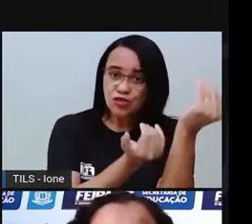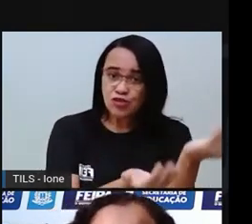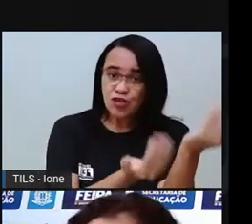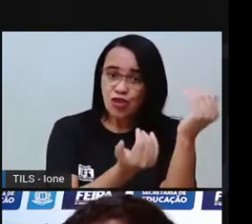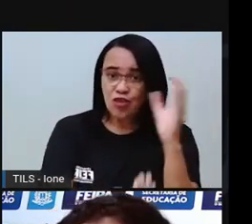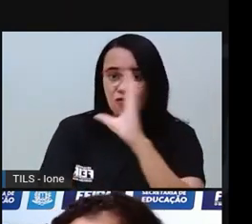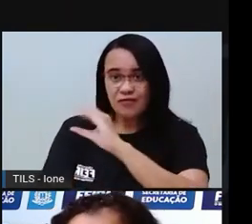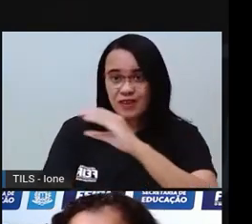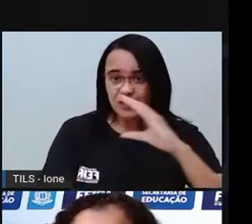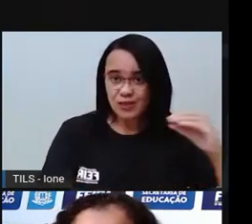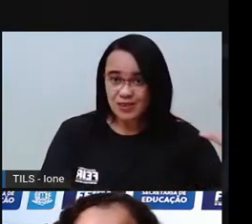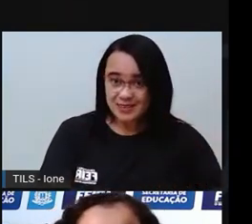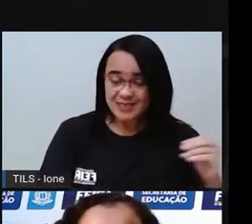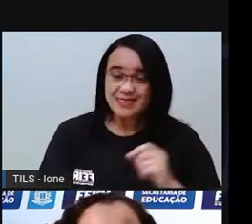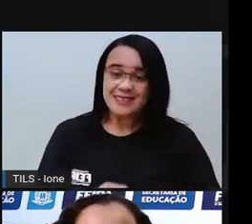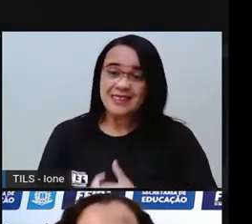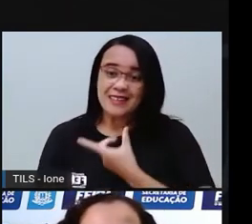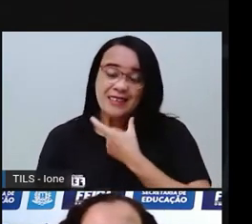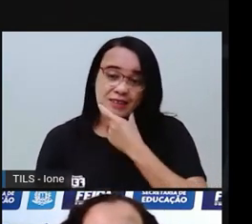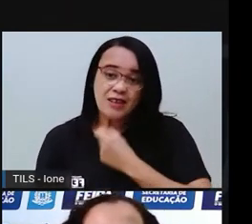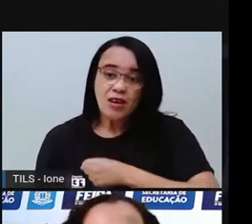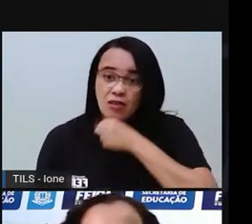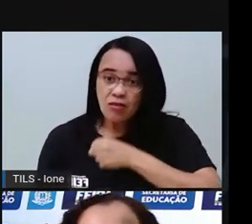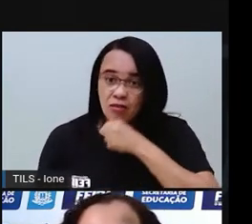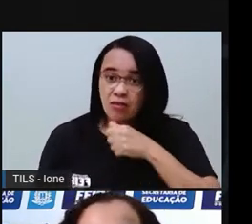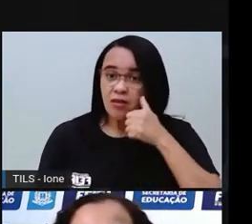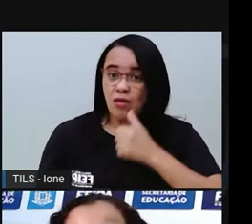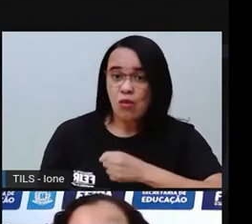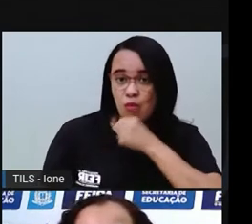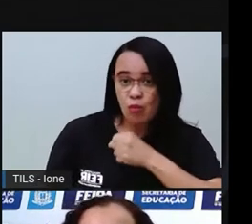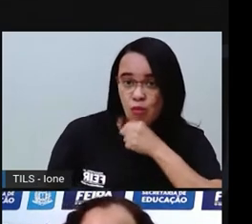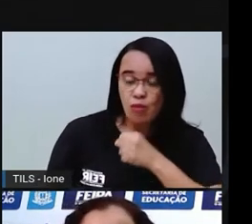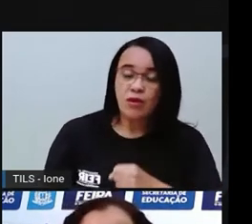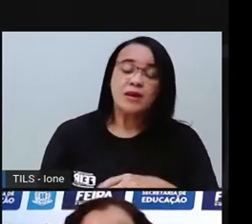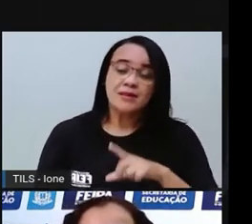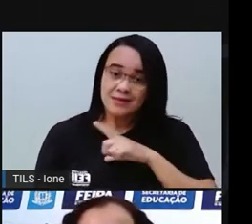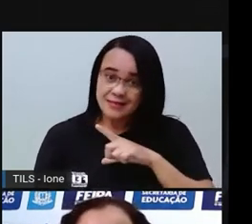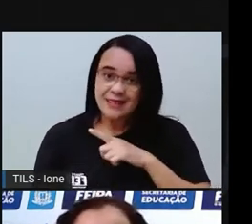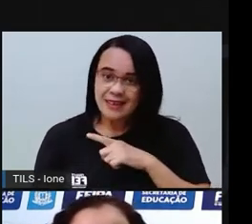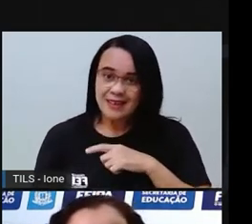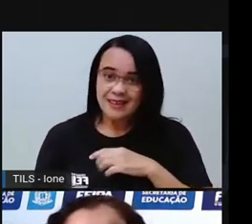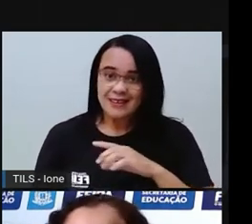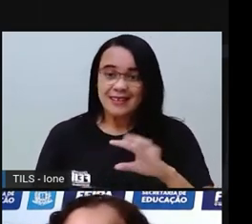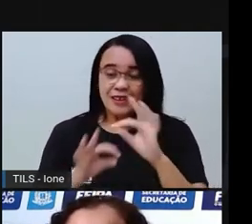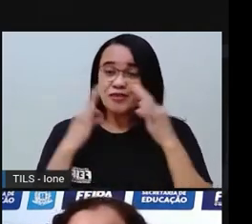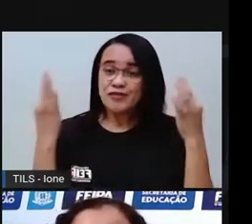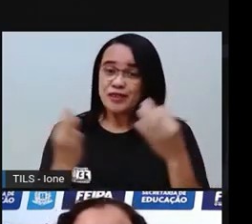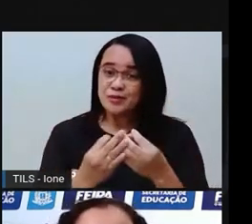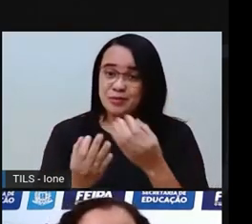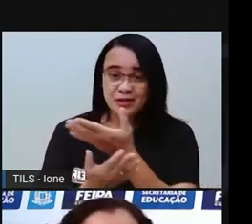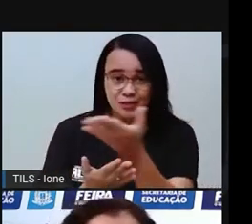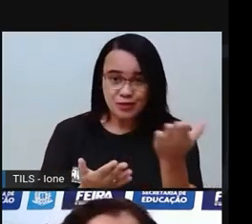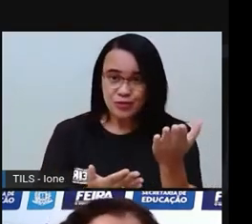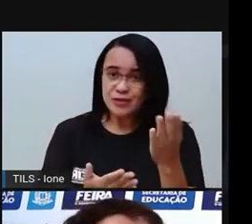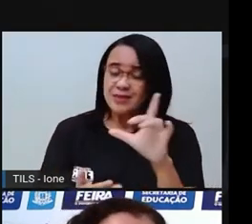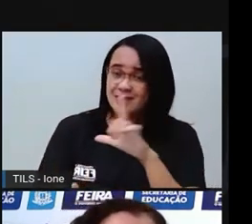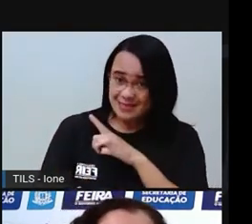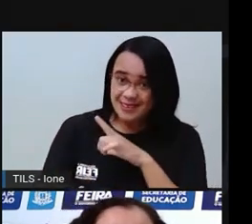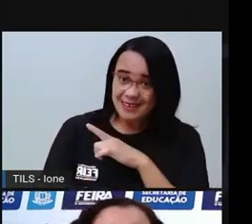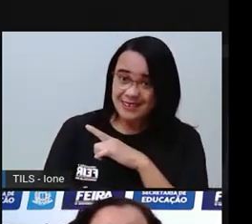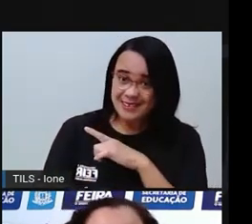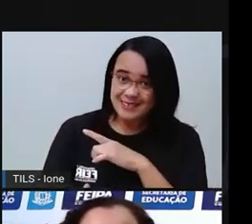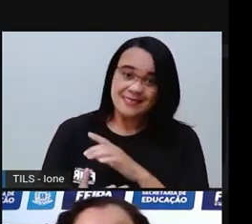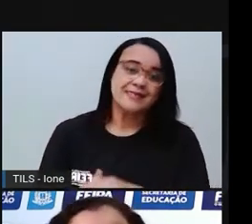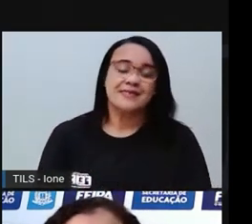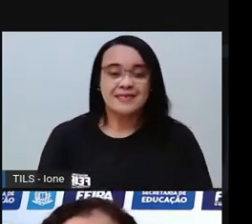que tem idosos na família de vocês? Me contem aí como é a família de vocês. Na minha família, por exemplo,